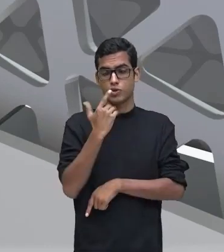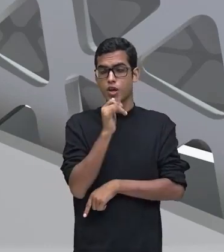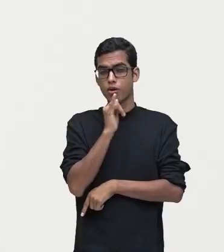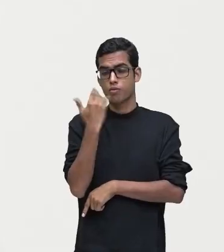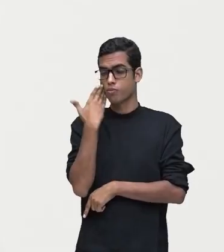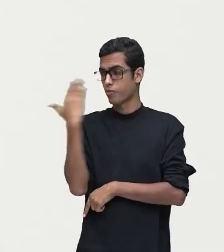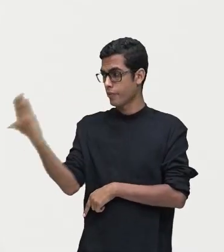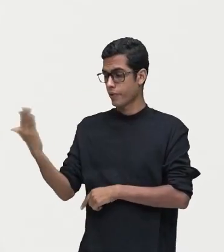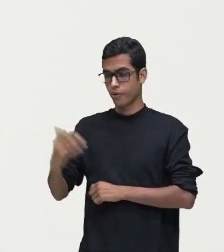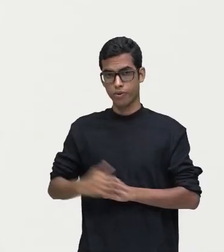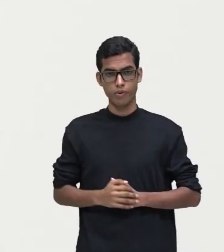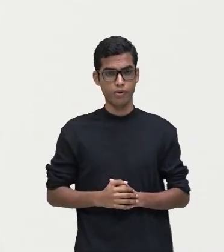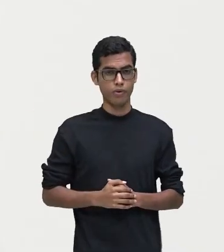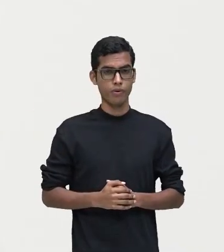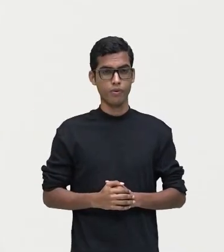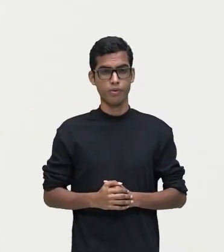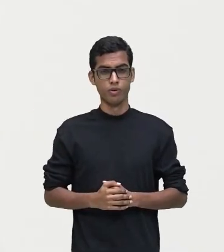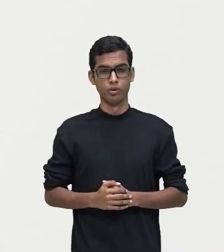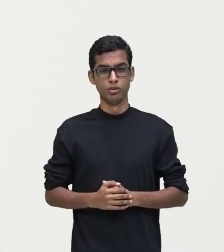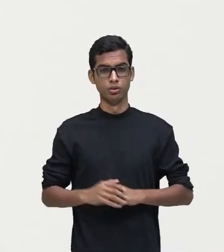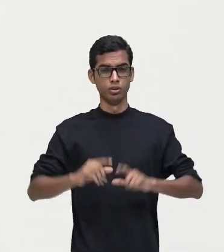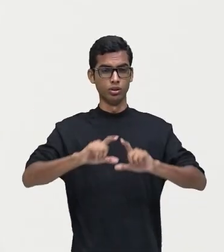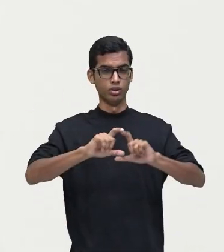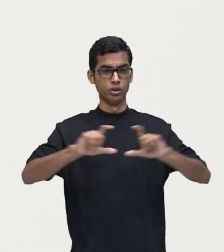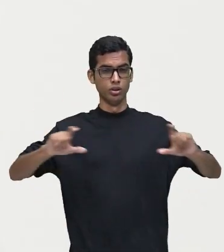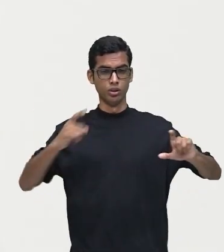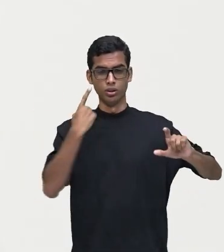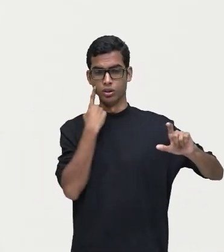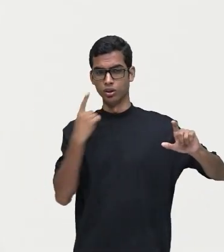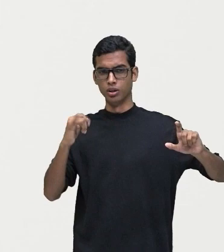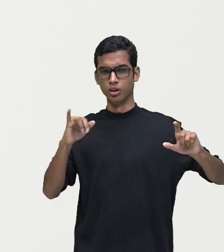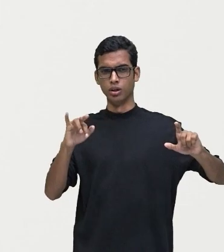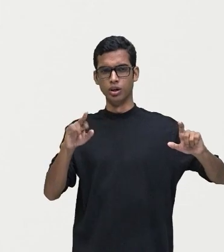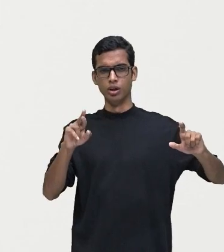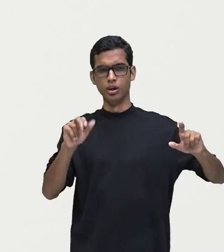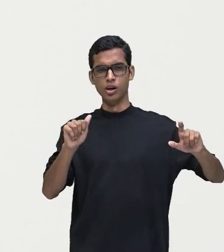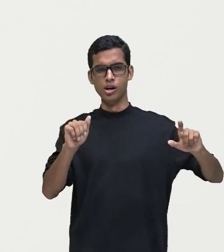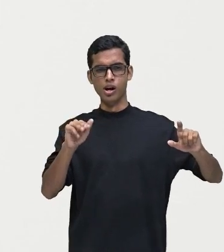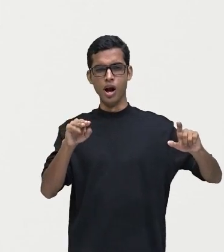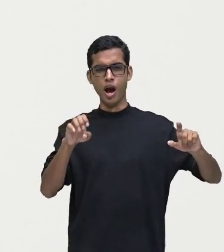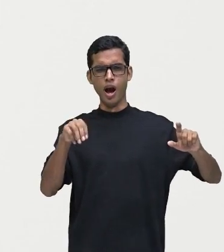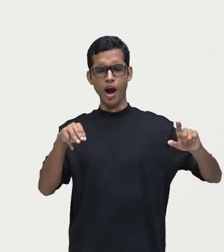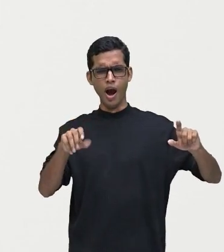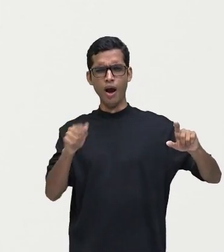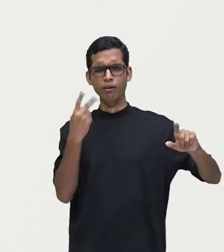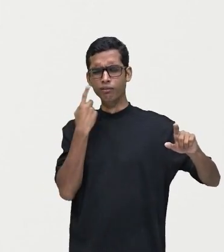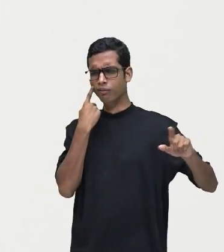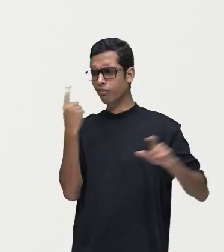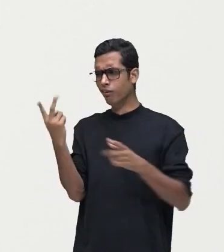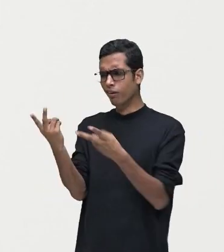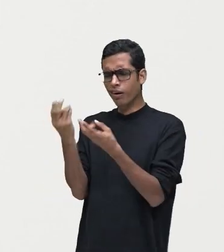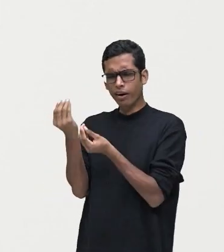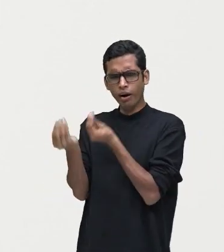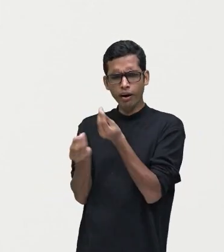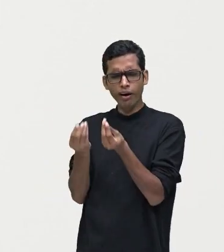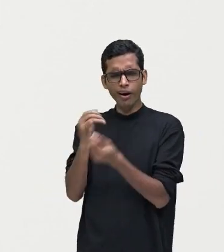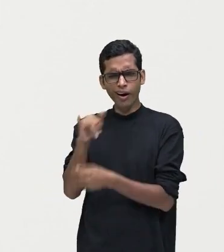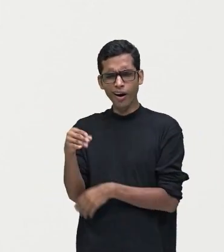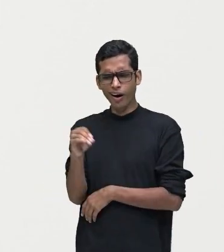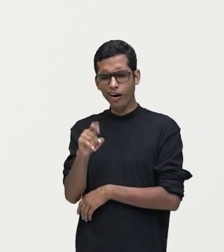Vamos resgatar exatamente um trecho da obra Iracema, de José de Alencar. E observem como José de Alencar